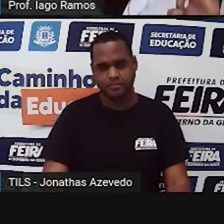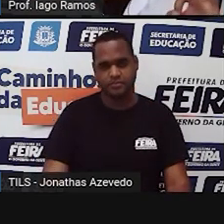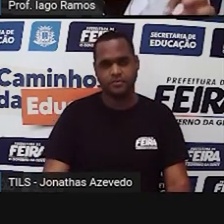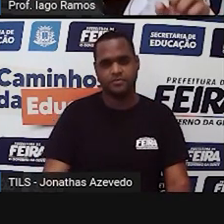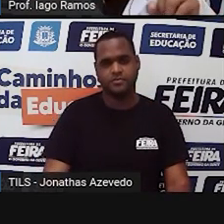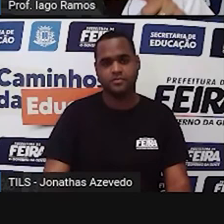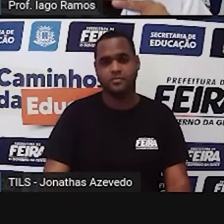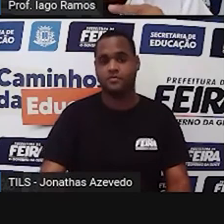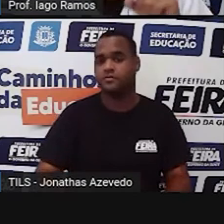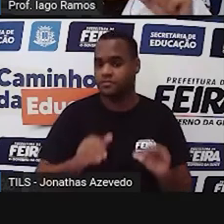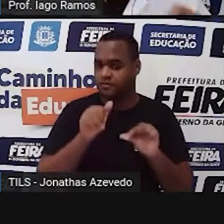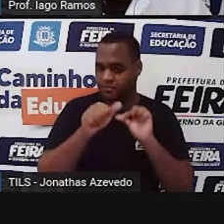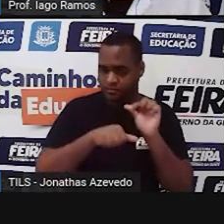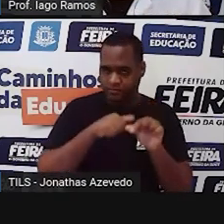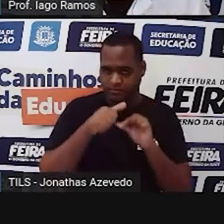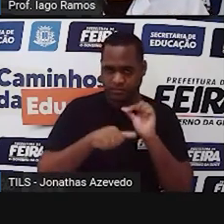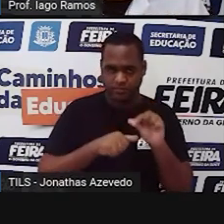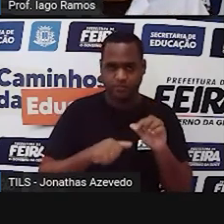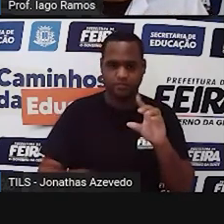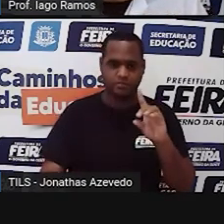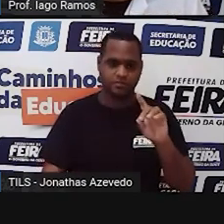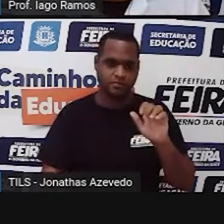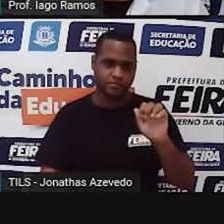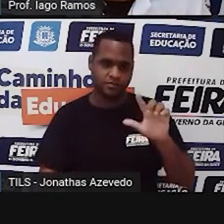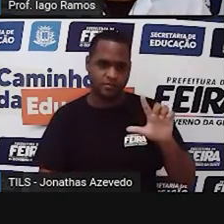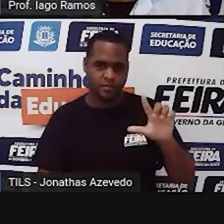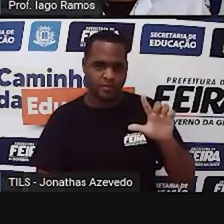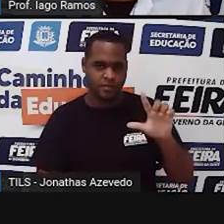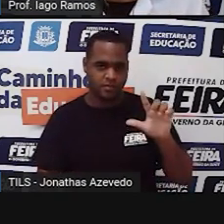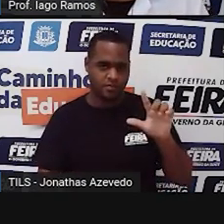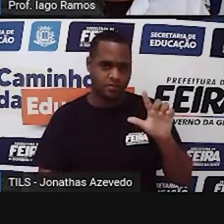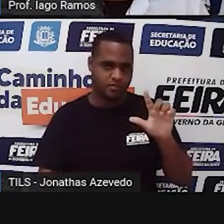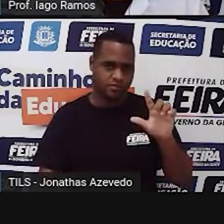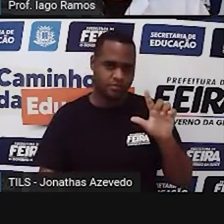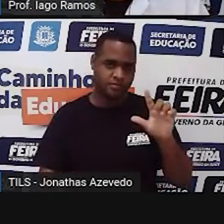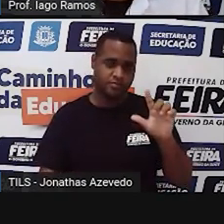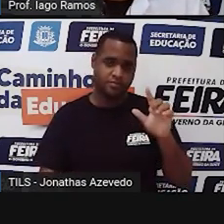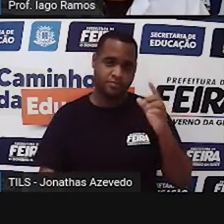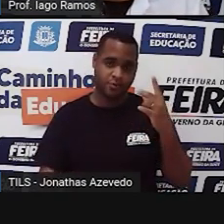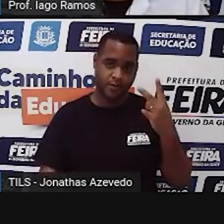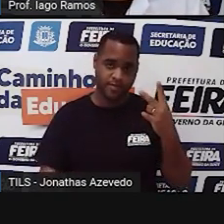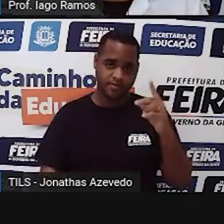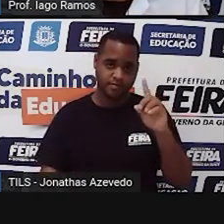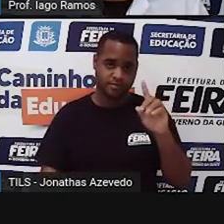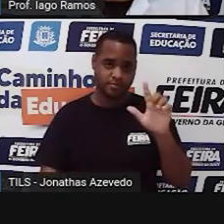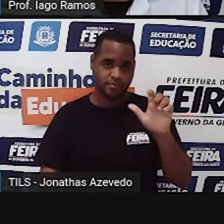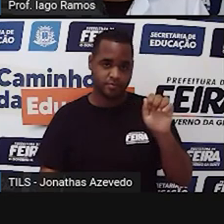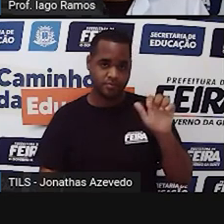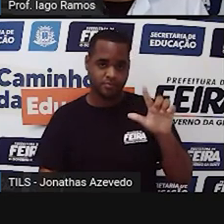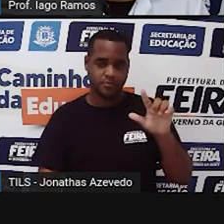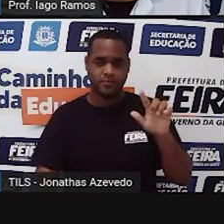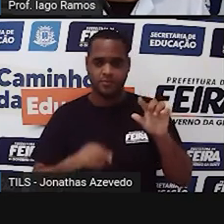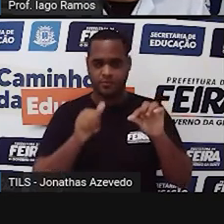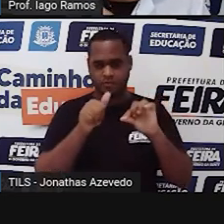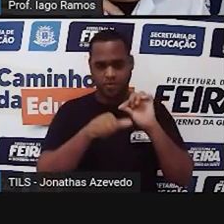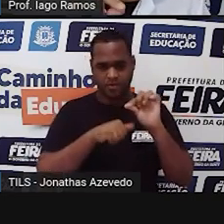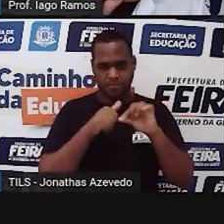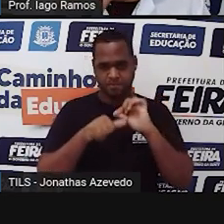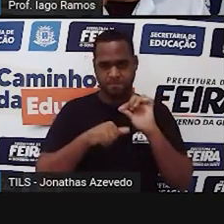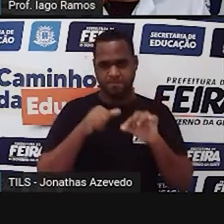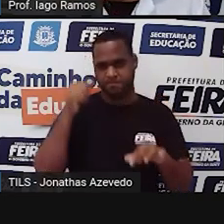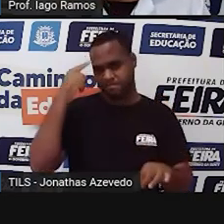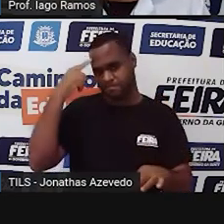Vamos mudar ali, decalitros, dois decalitros e isso vai virar centilitros. então eu vou ali